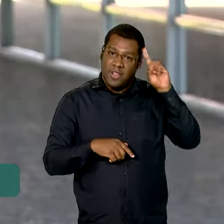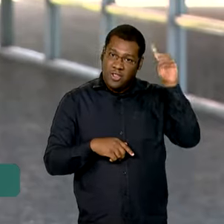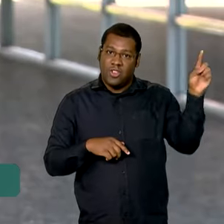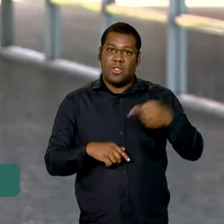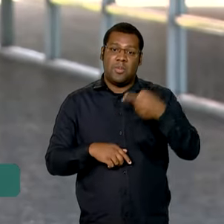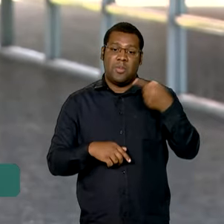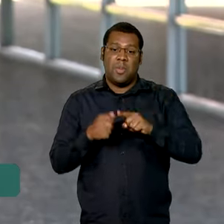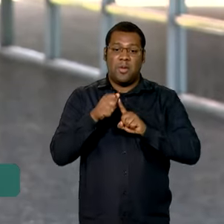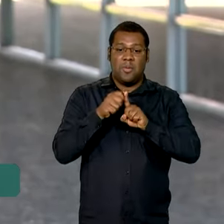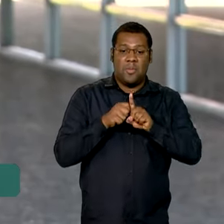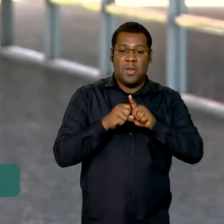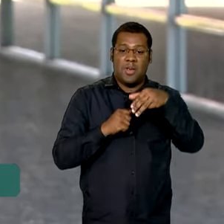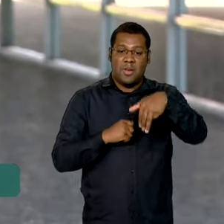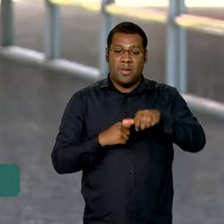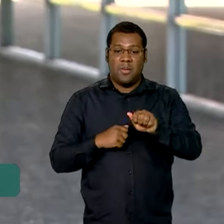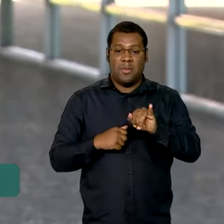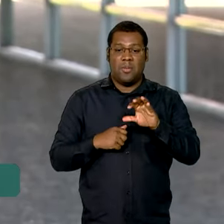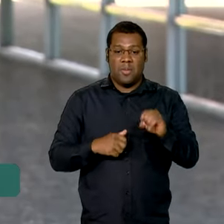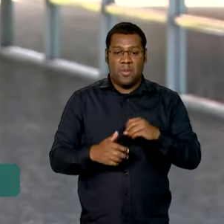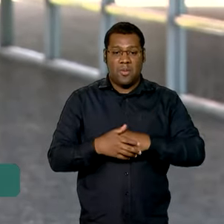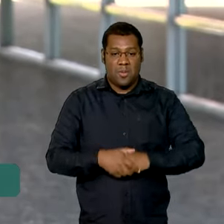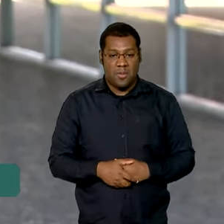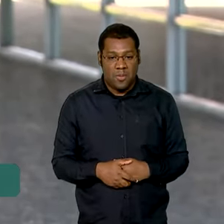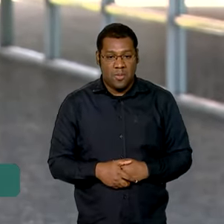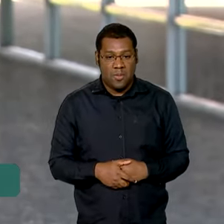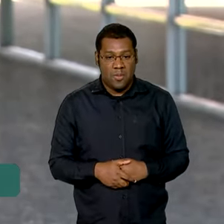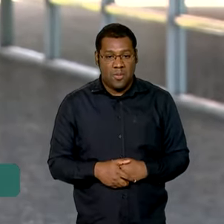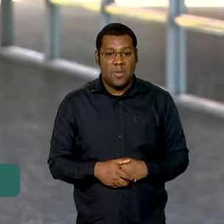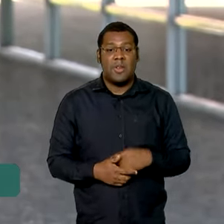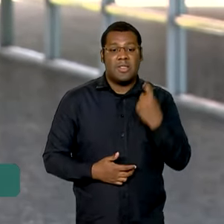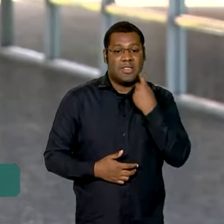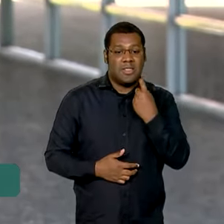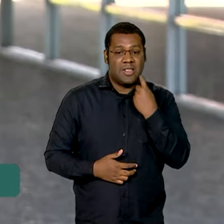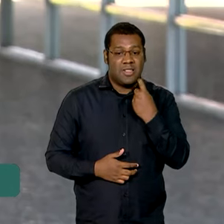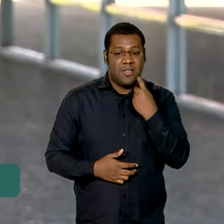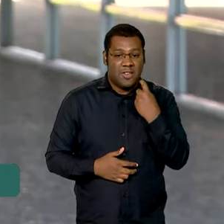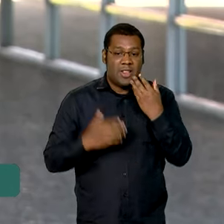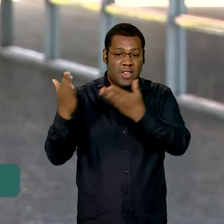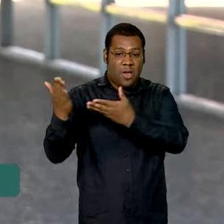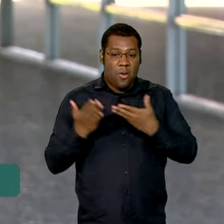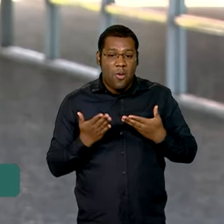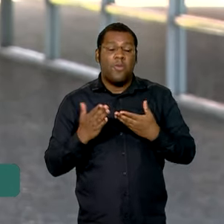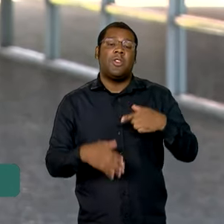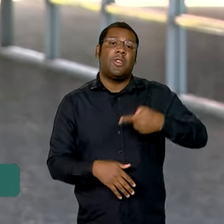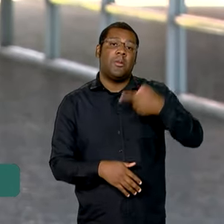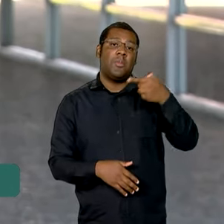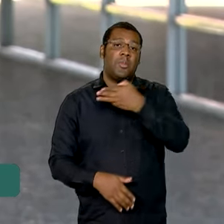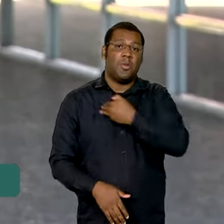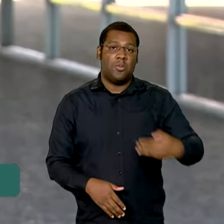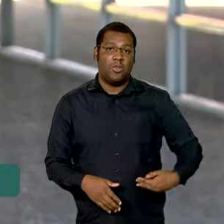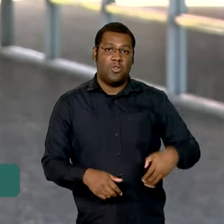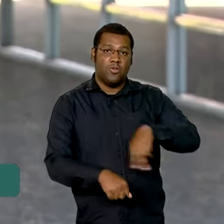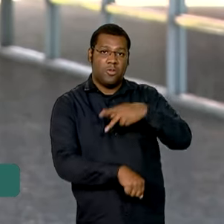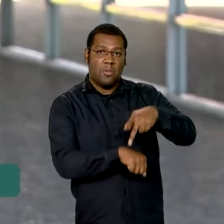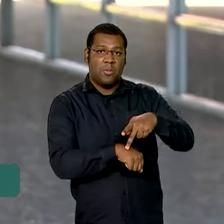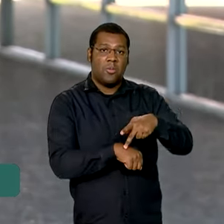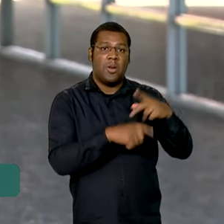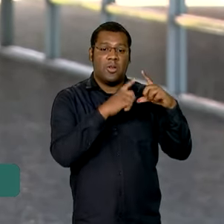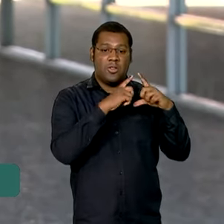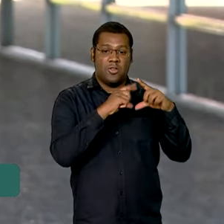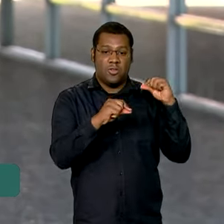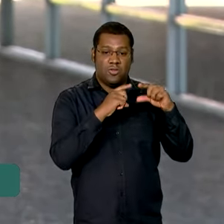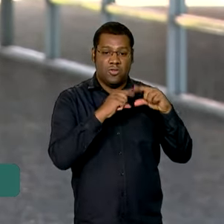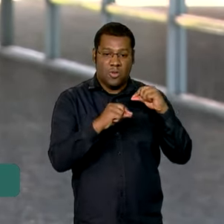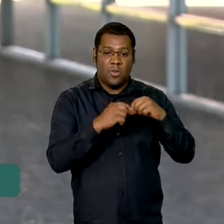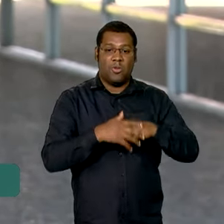No final da semana, está previsto ele receber aqui em Brasília, o primeiro-ministro do Japão, Fumio Kishida. E no final da semana, ele